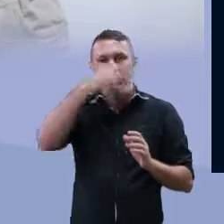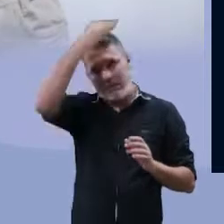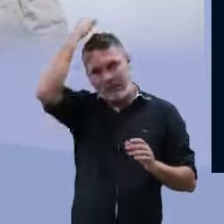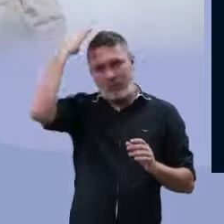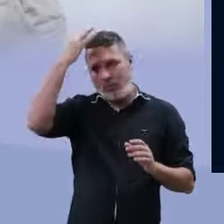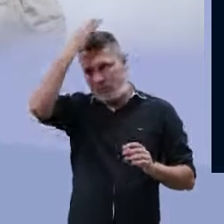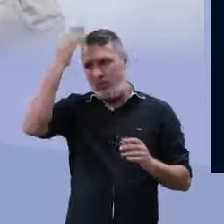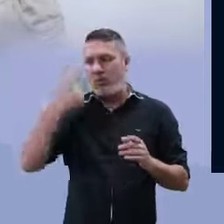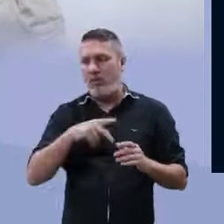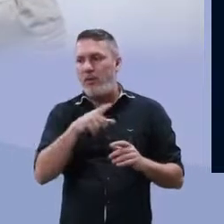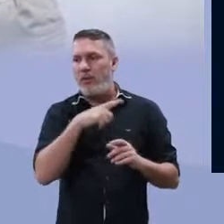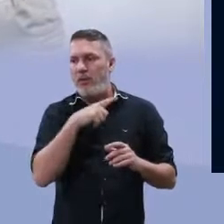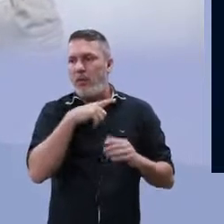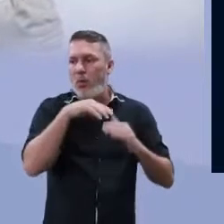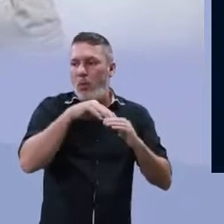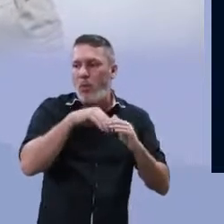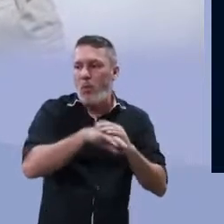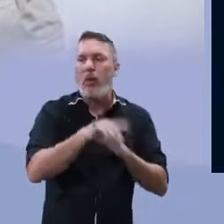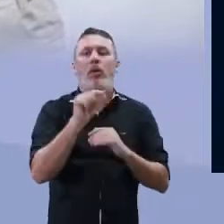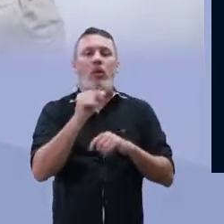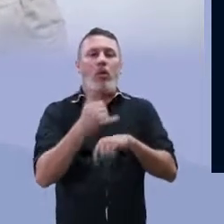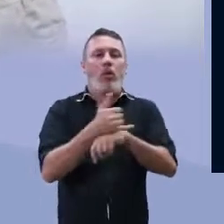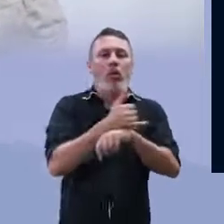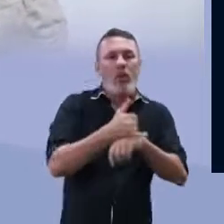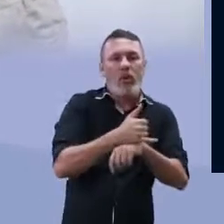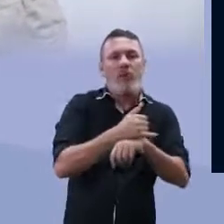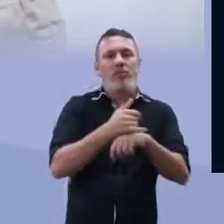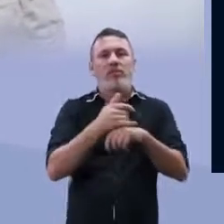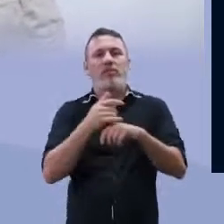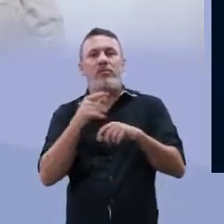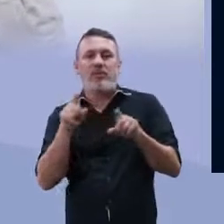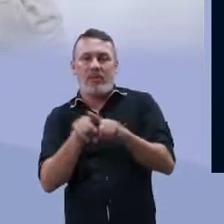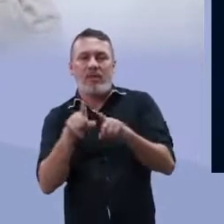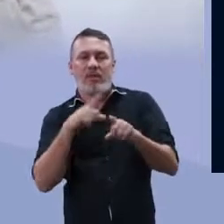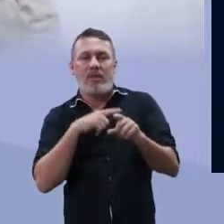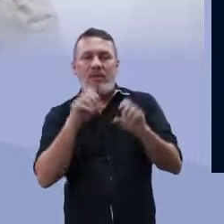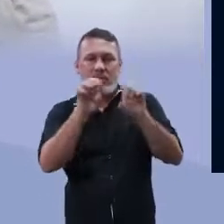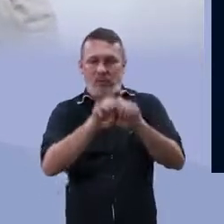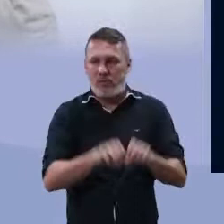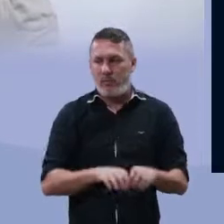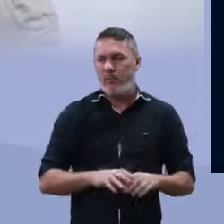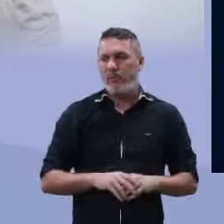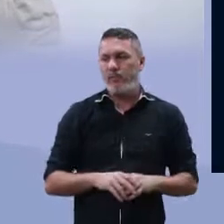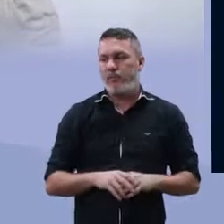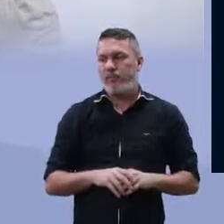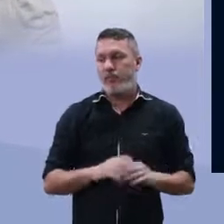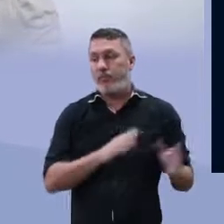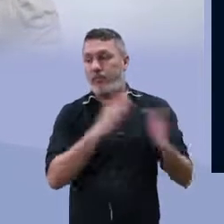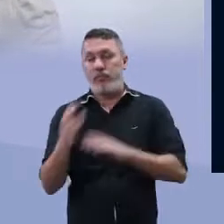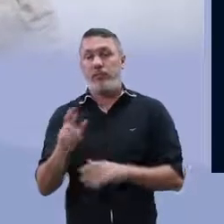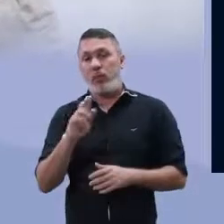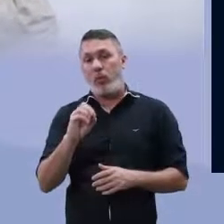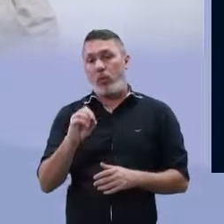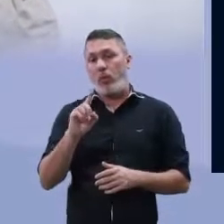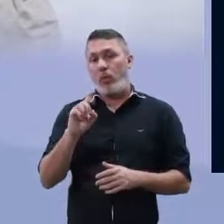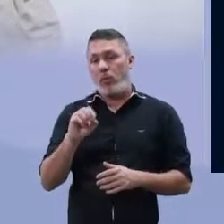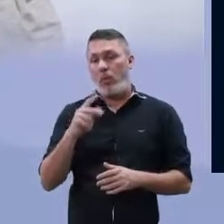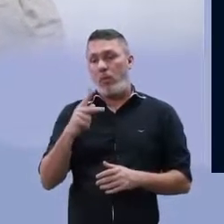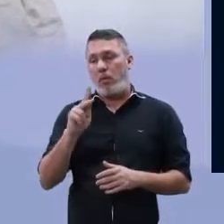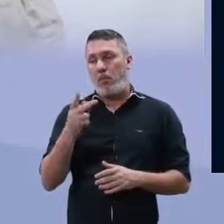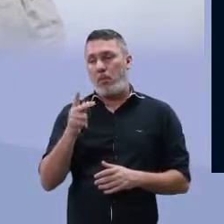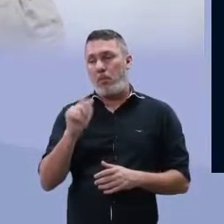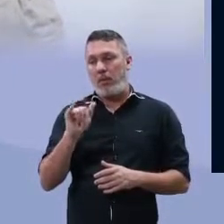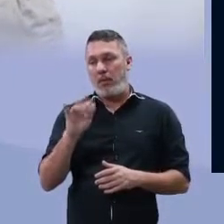caracterizadas por apresentarem como reserva olhos e uma estrutura exclusiva delas, que é a laminarina. As